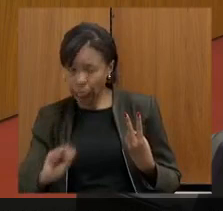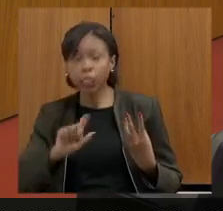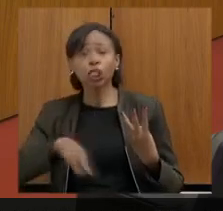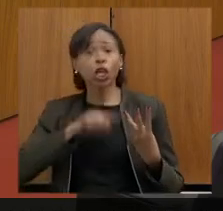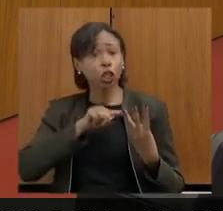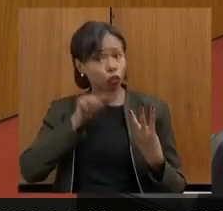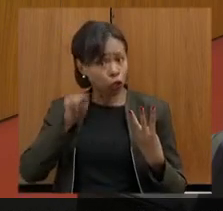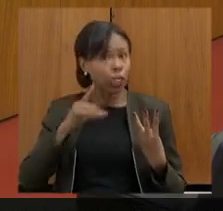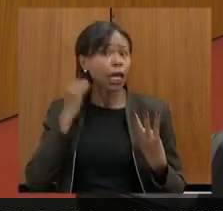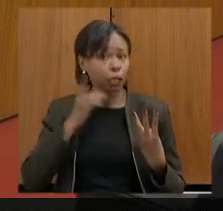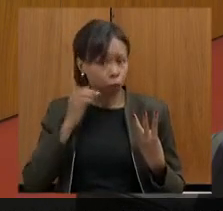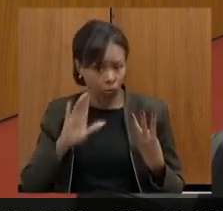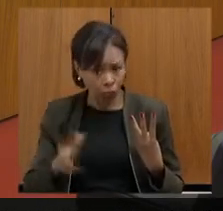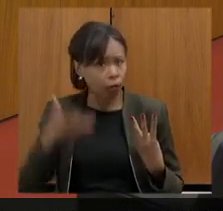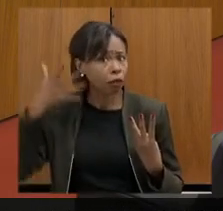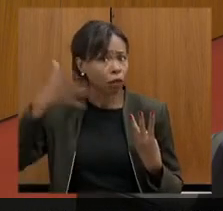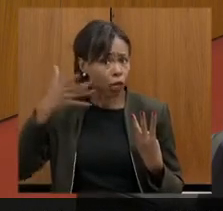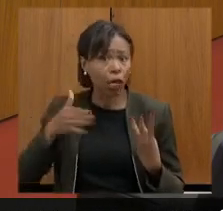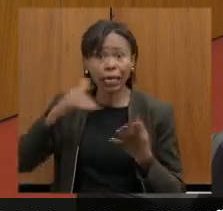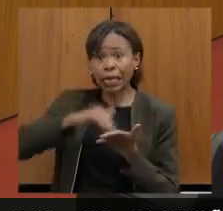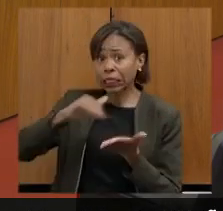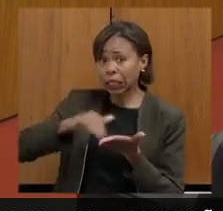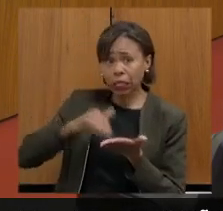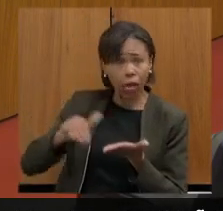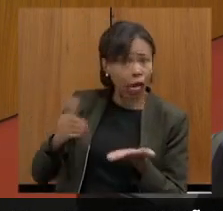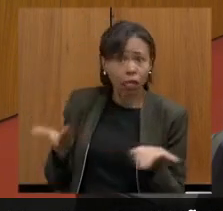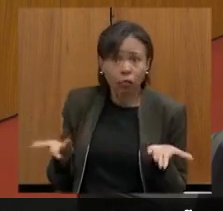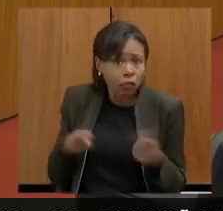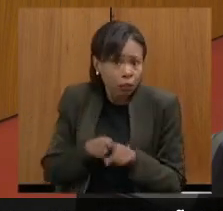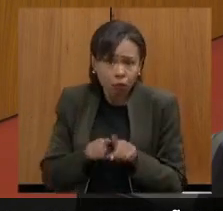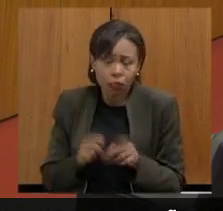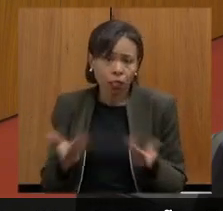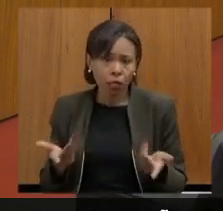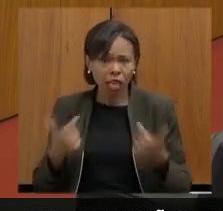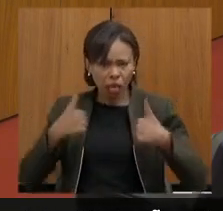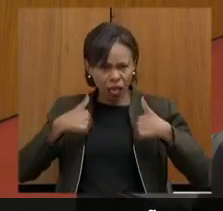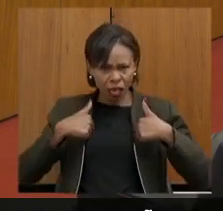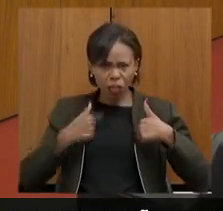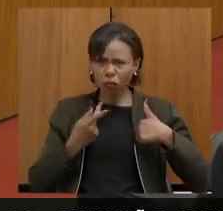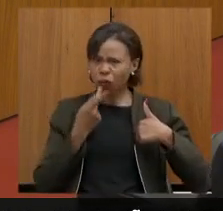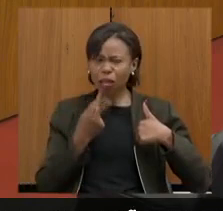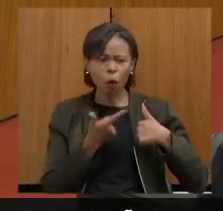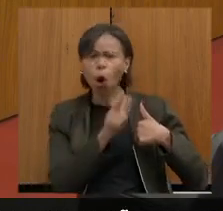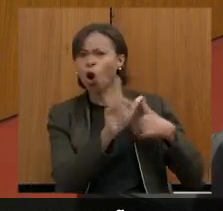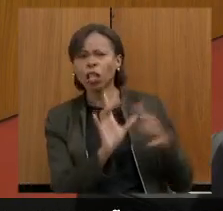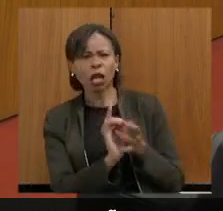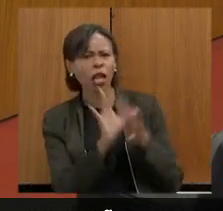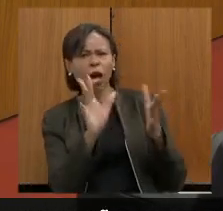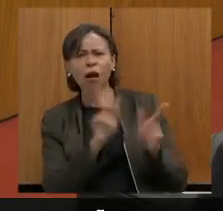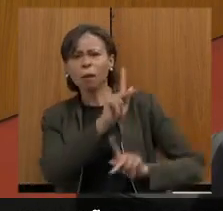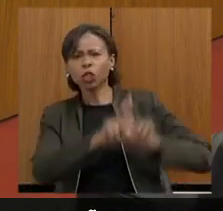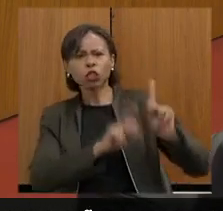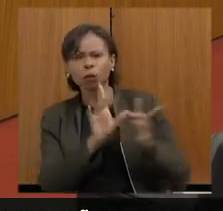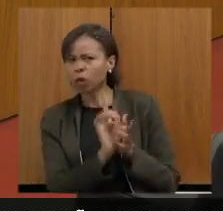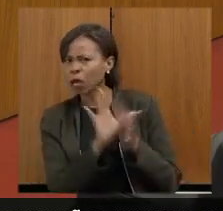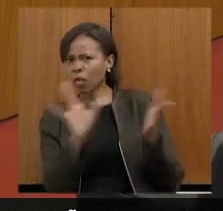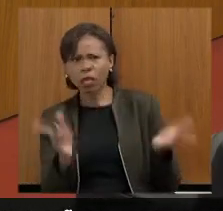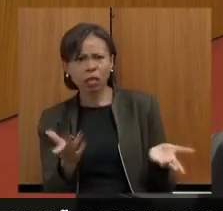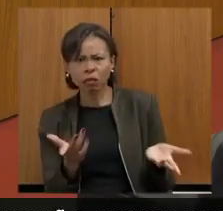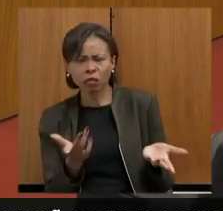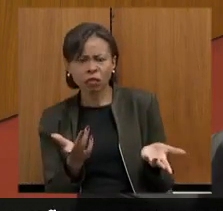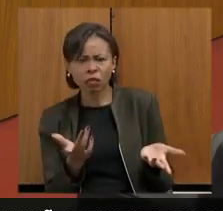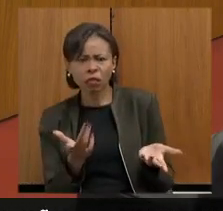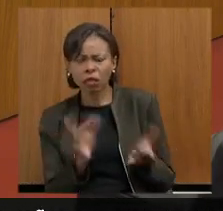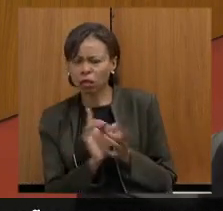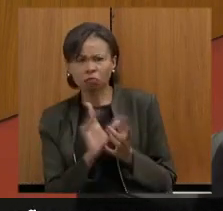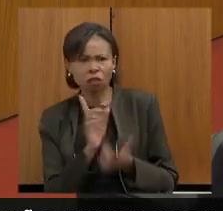Excelência, que é deputada. Secretária de Estado e Educação, que é secretária. Eu não dei palavra para outras pessoas que não são secretária ou deputada ou